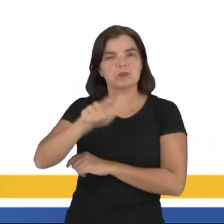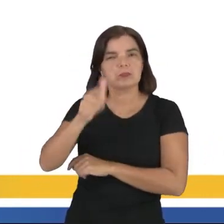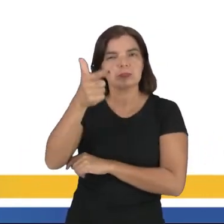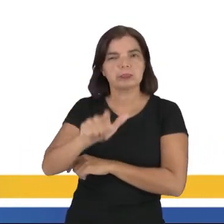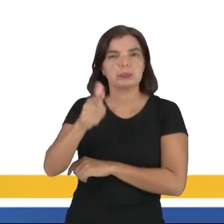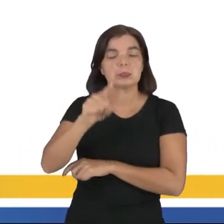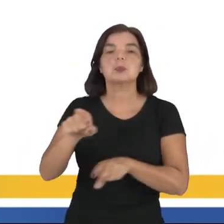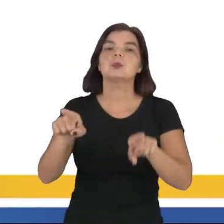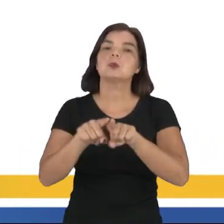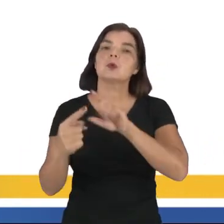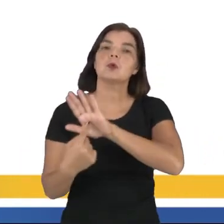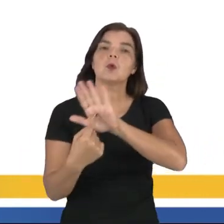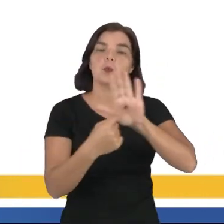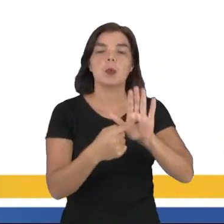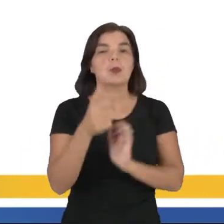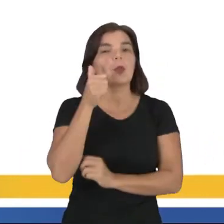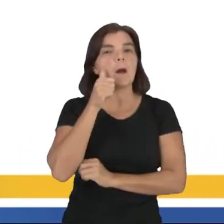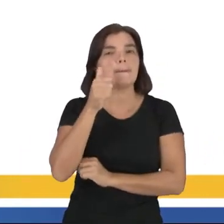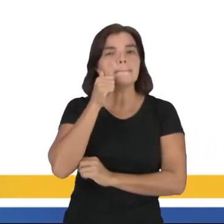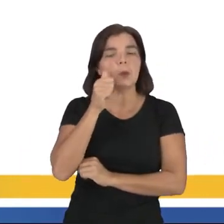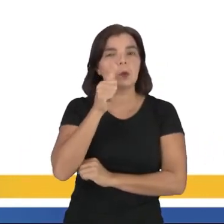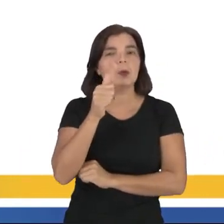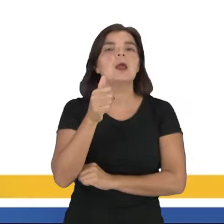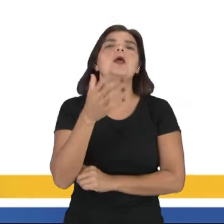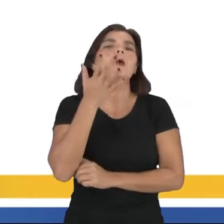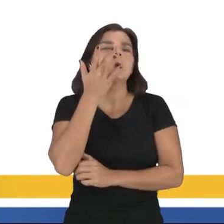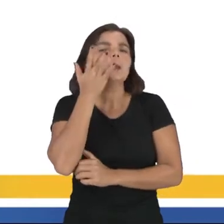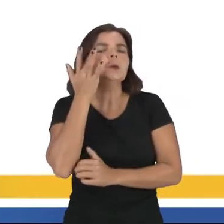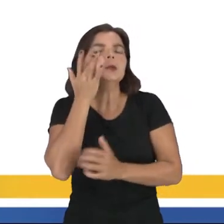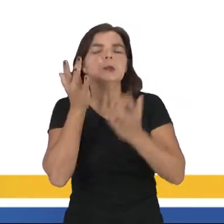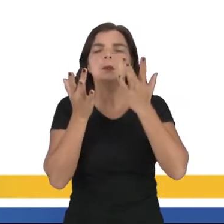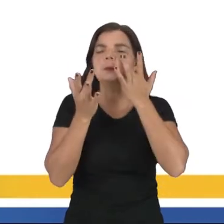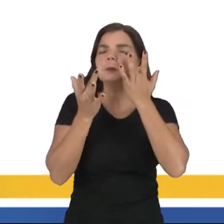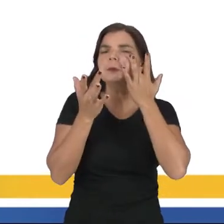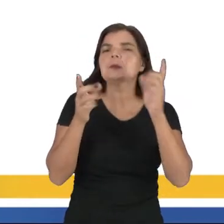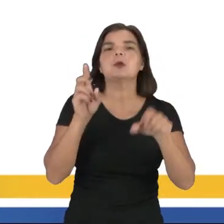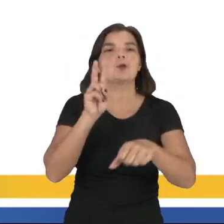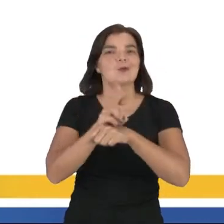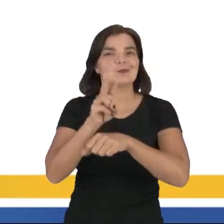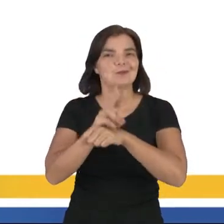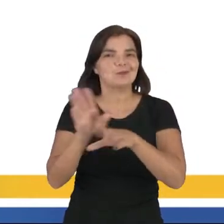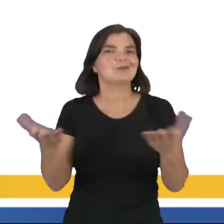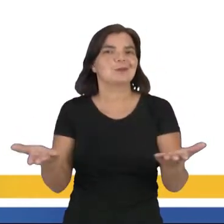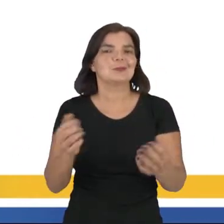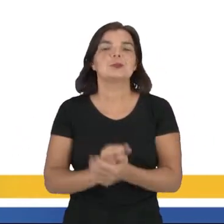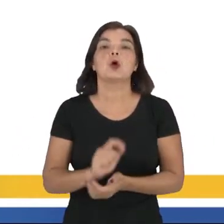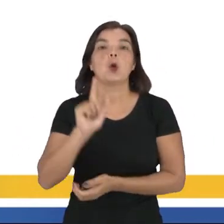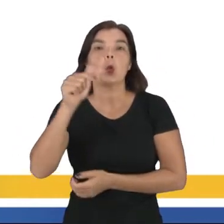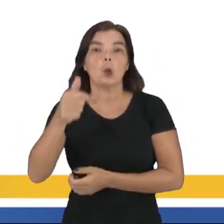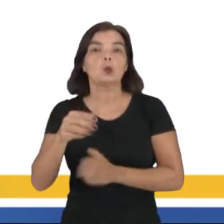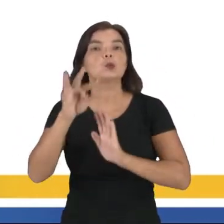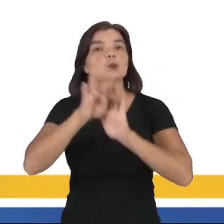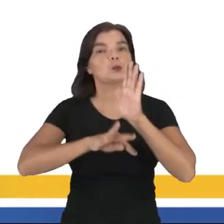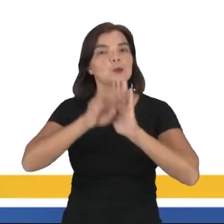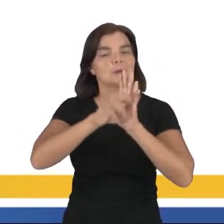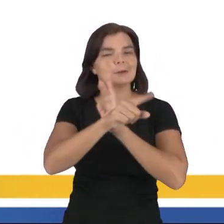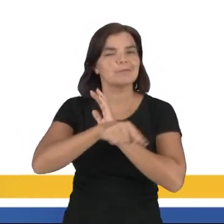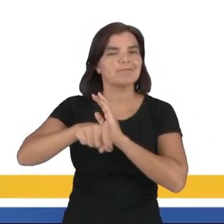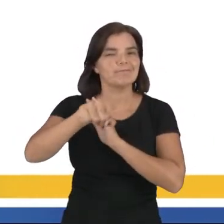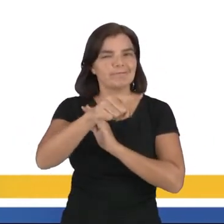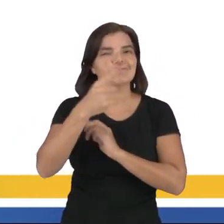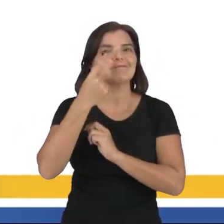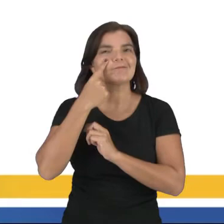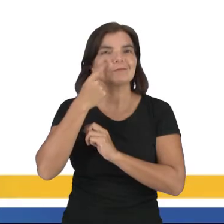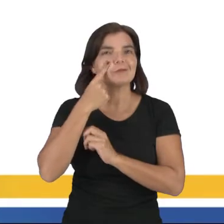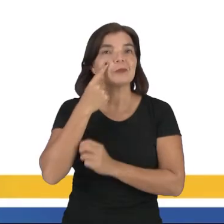repete, e aparece uma mulher enxugando as lágrimas cuidadosamente. Outro texto está aparecendo para